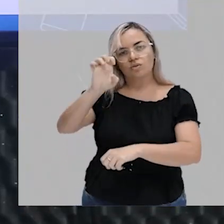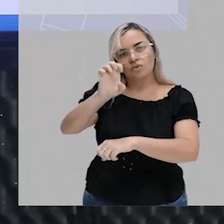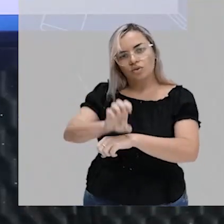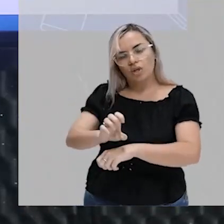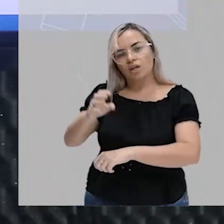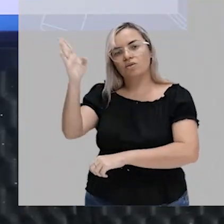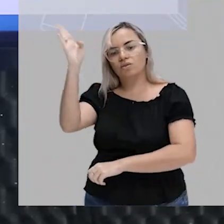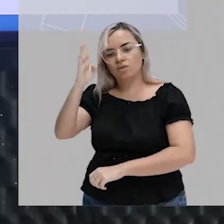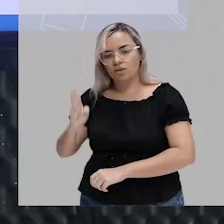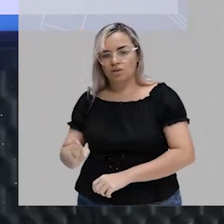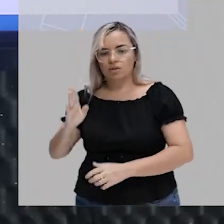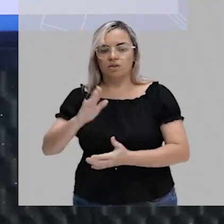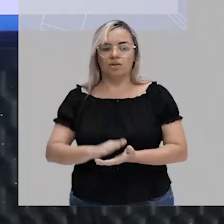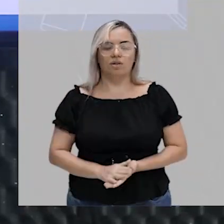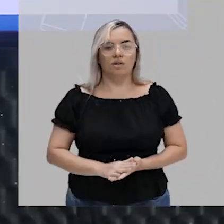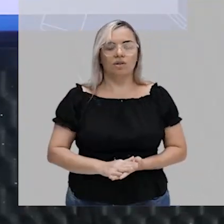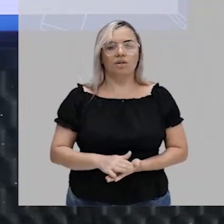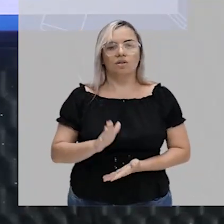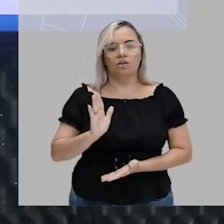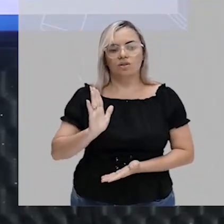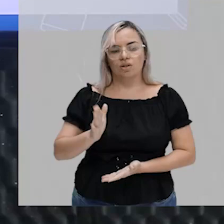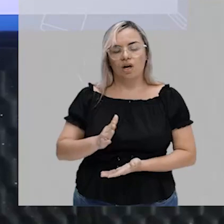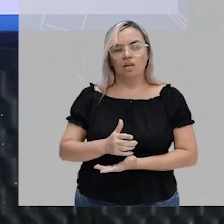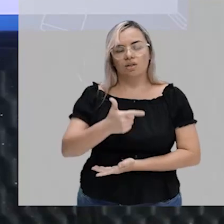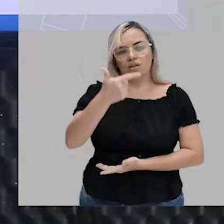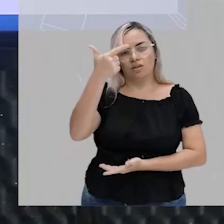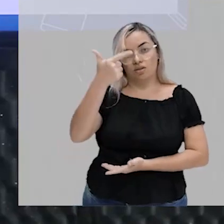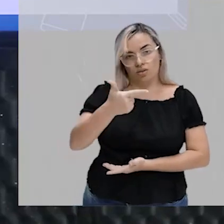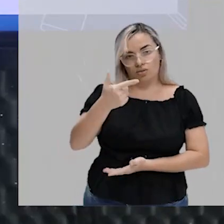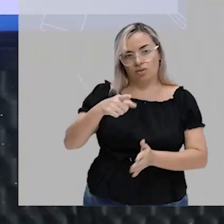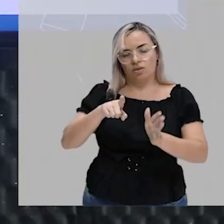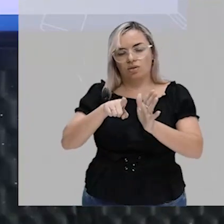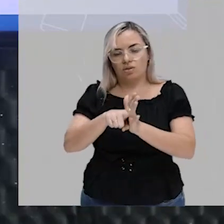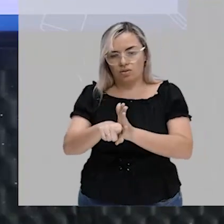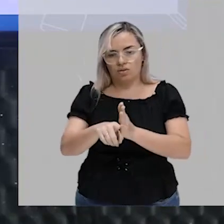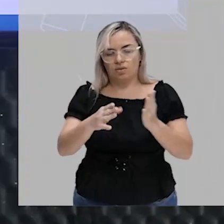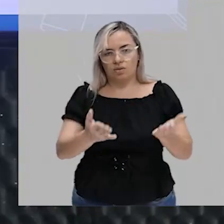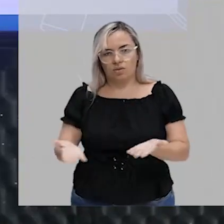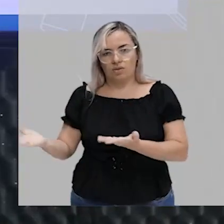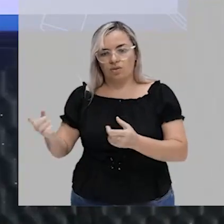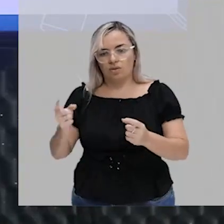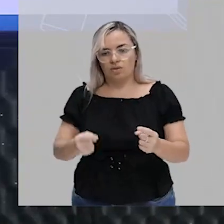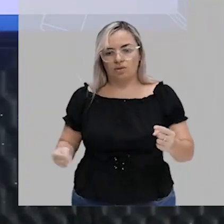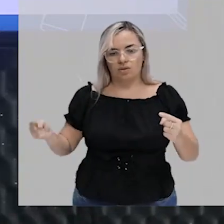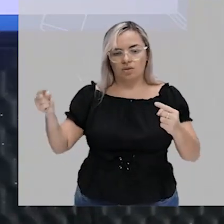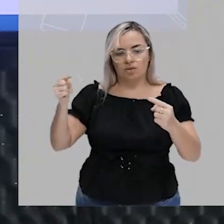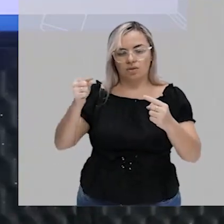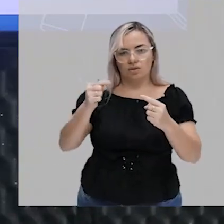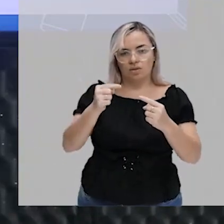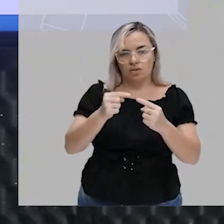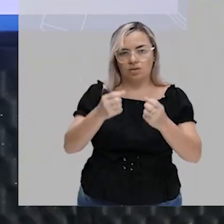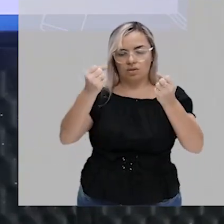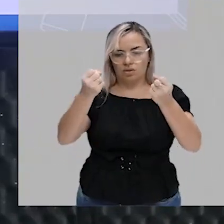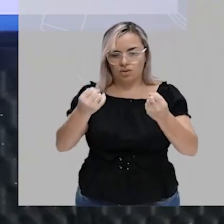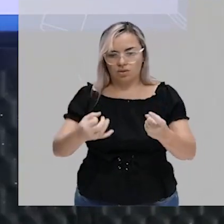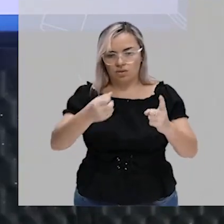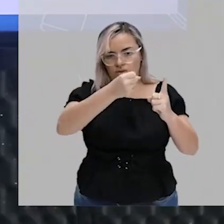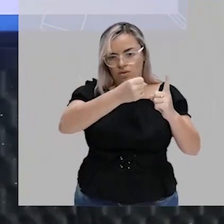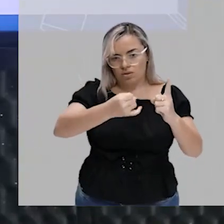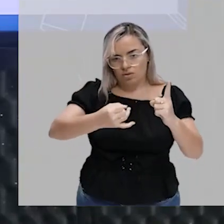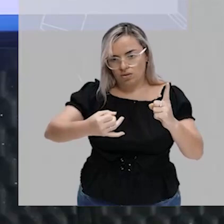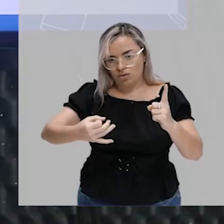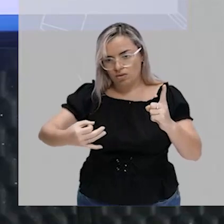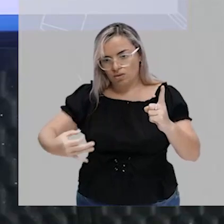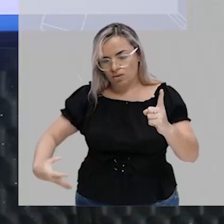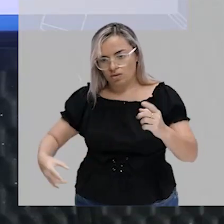Continuando aí, temos a segunda questão. Nessa segunda questão, o objetivo, né, de acordo com o enunciado é descrever